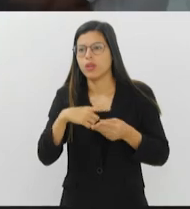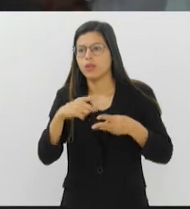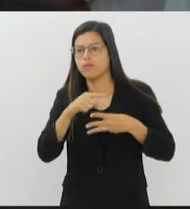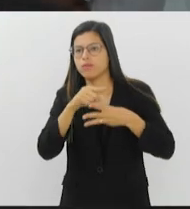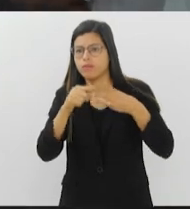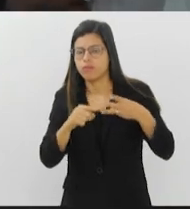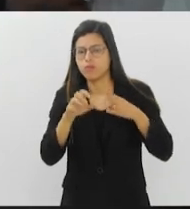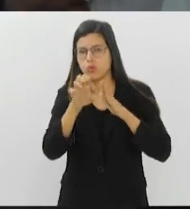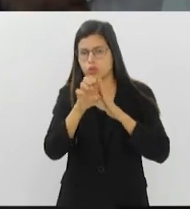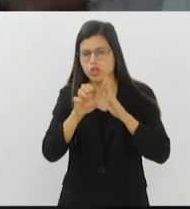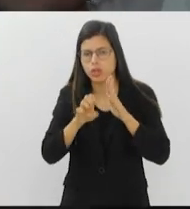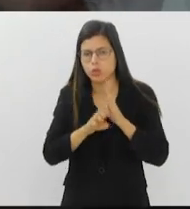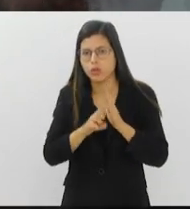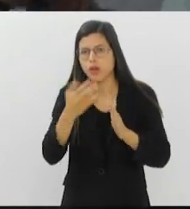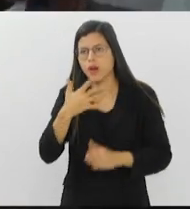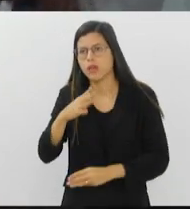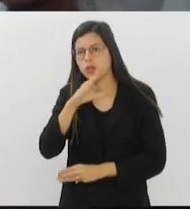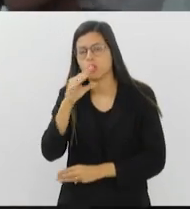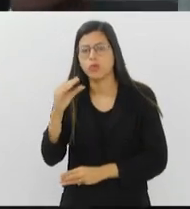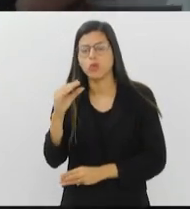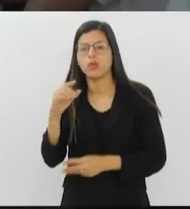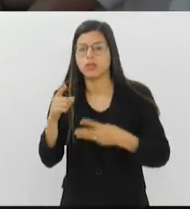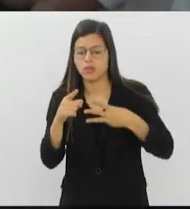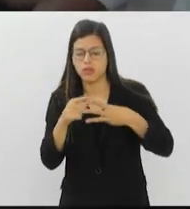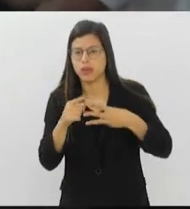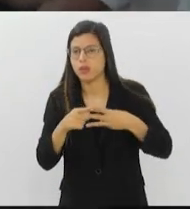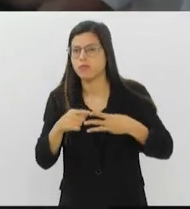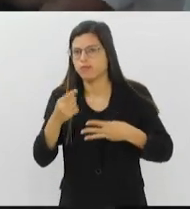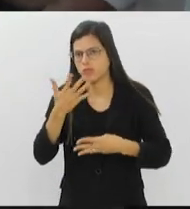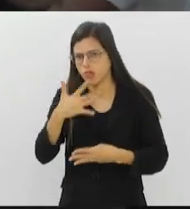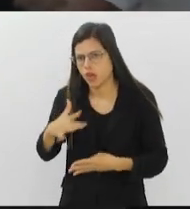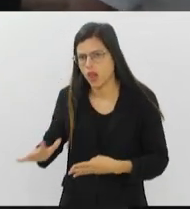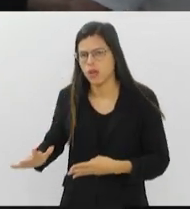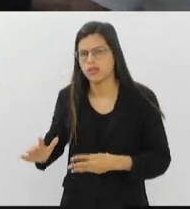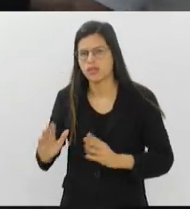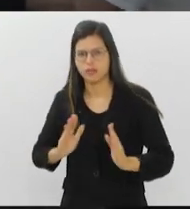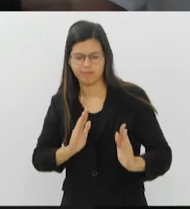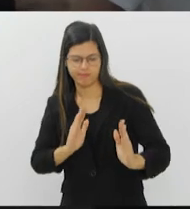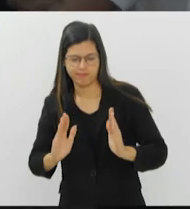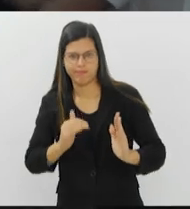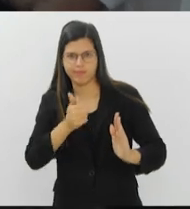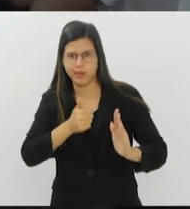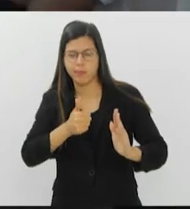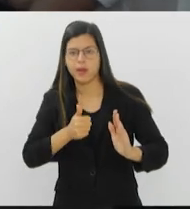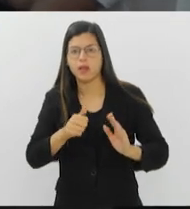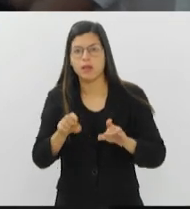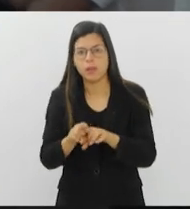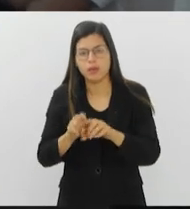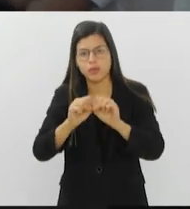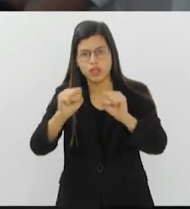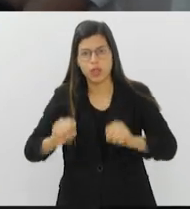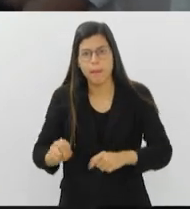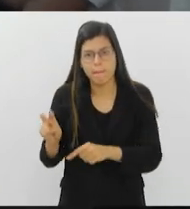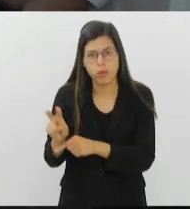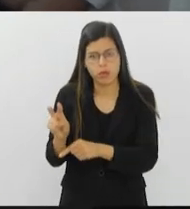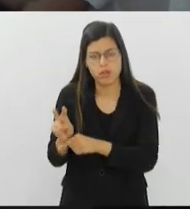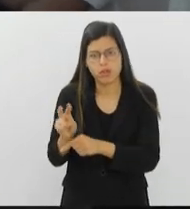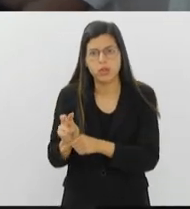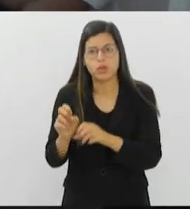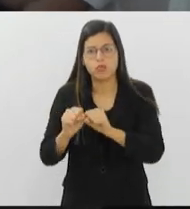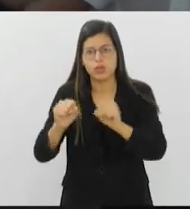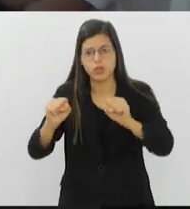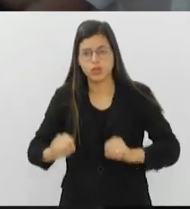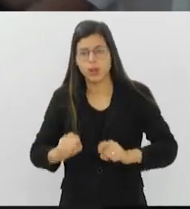da Criança e Adolescente e na Lei do Sinase, que são a primeira infância, o sistema protetivo e o sistema sócio